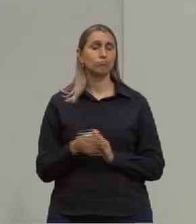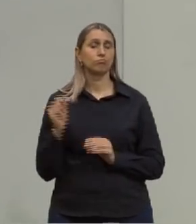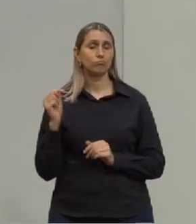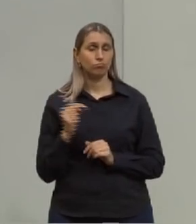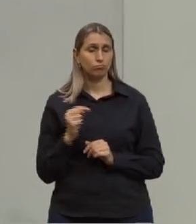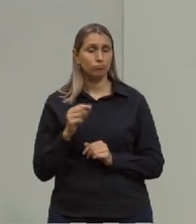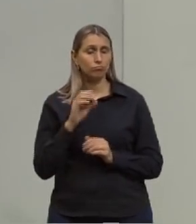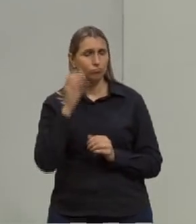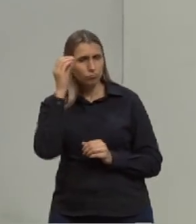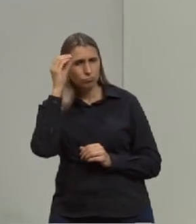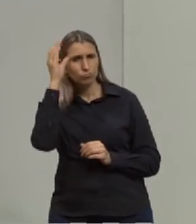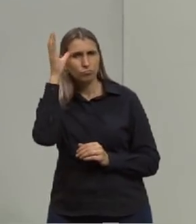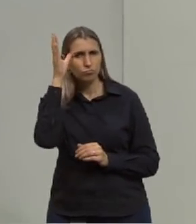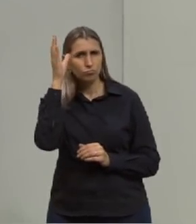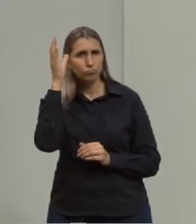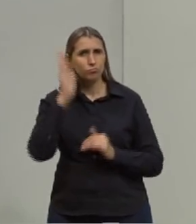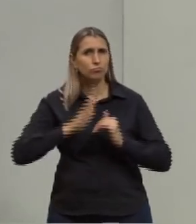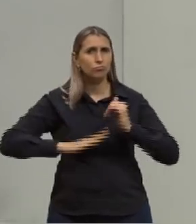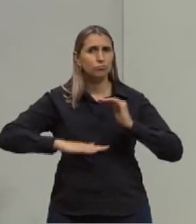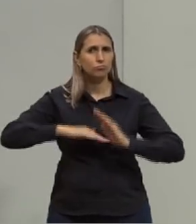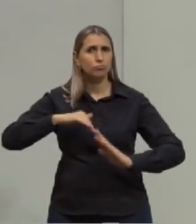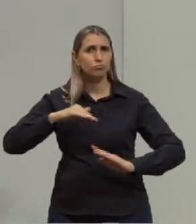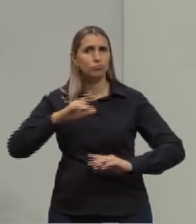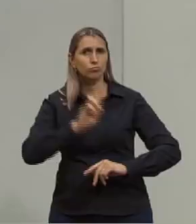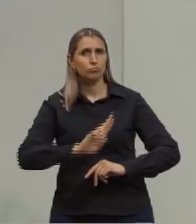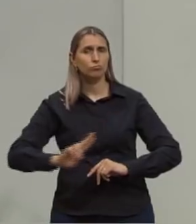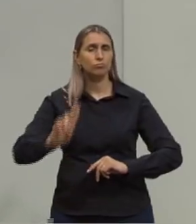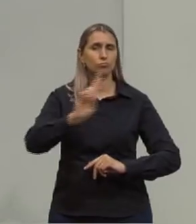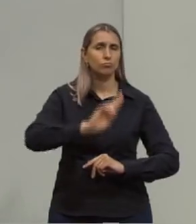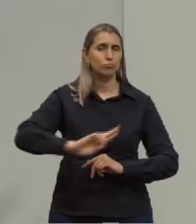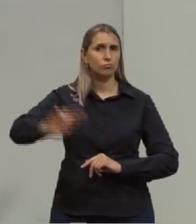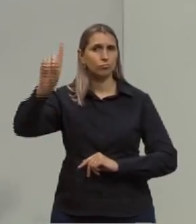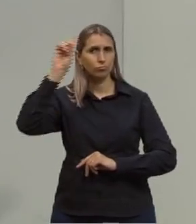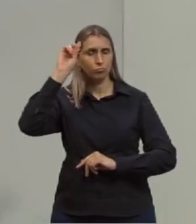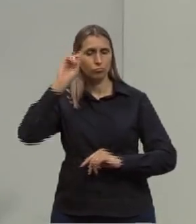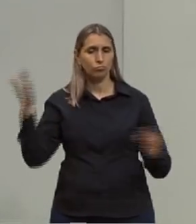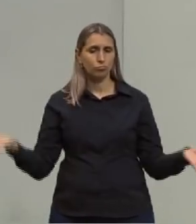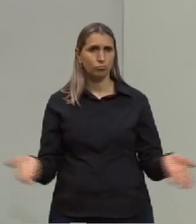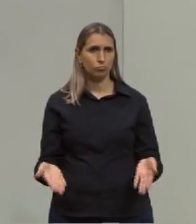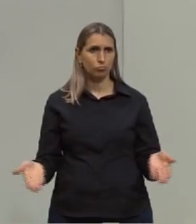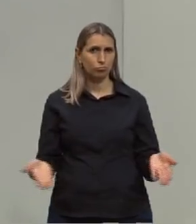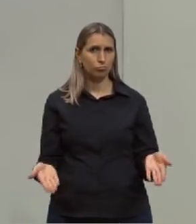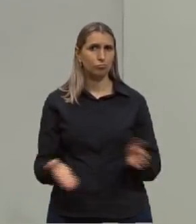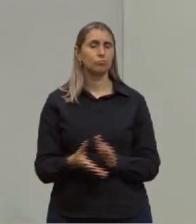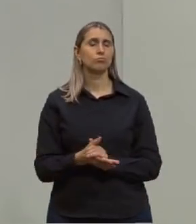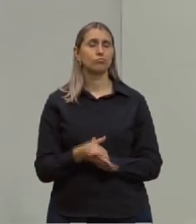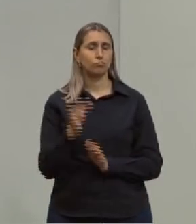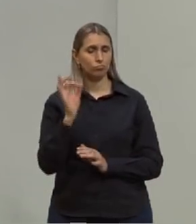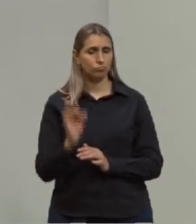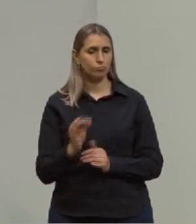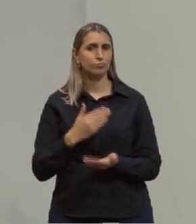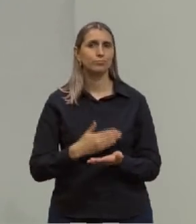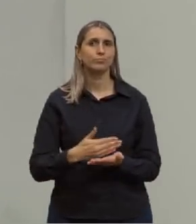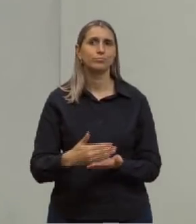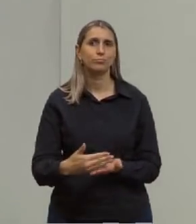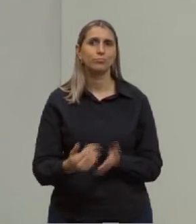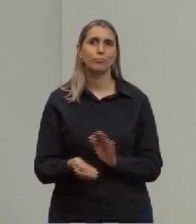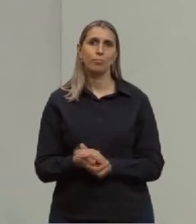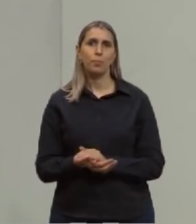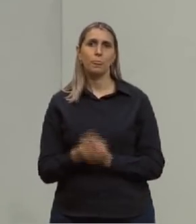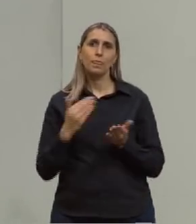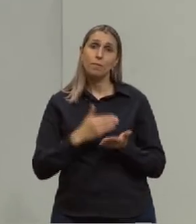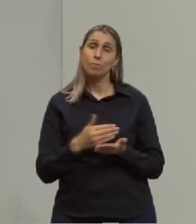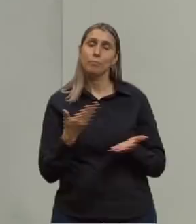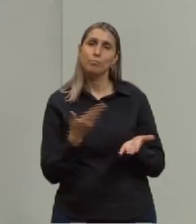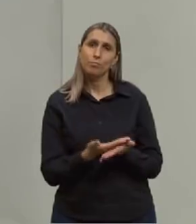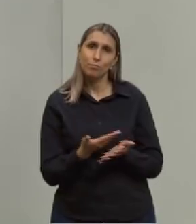conhecimentos de maneira prática aplicada nos dias atuais, certo? Então a gente vai começar com a nossa